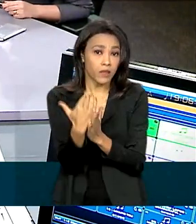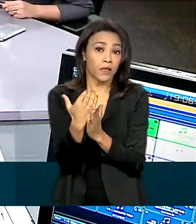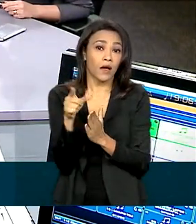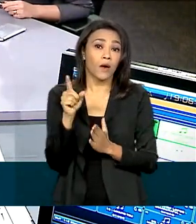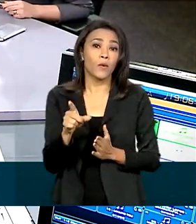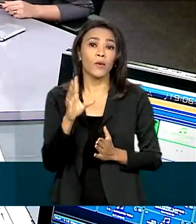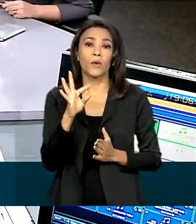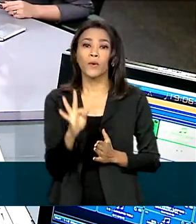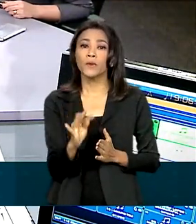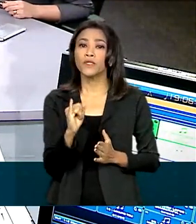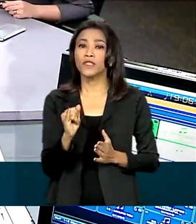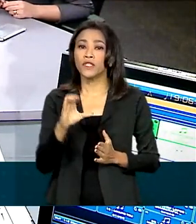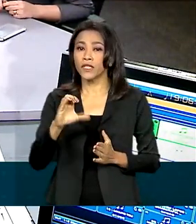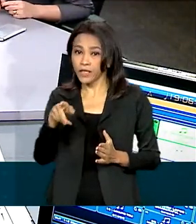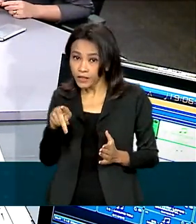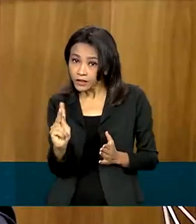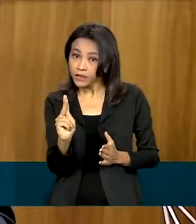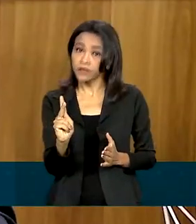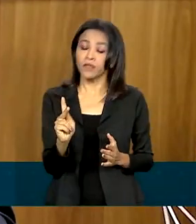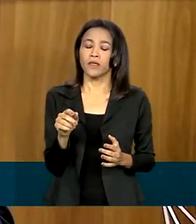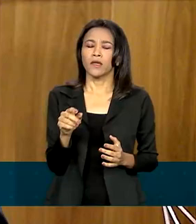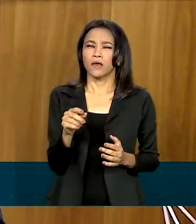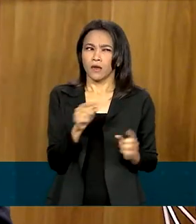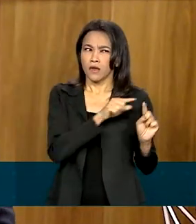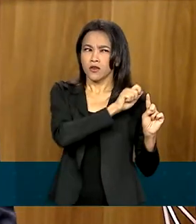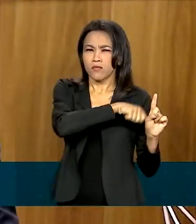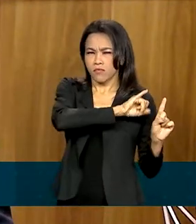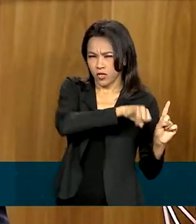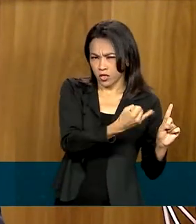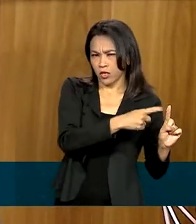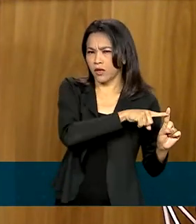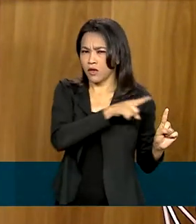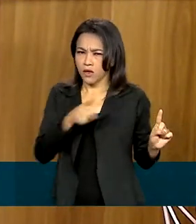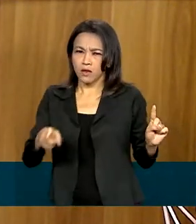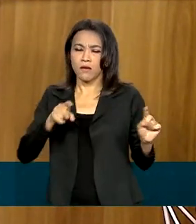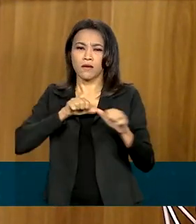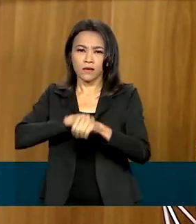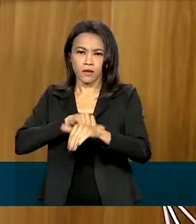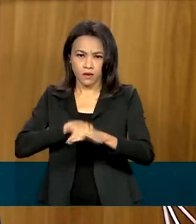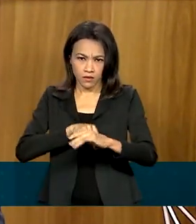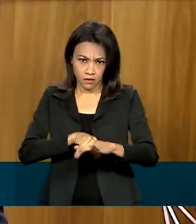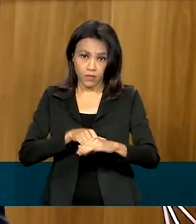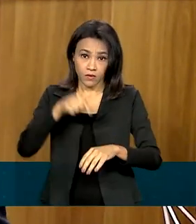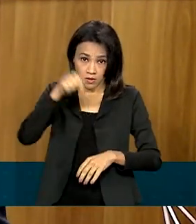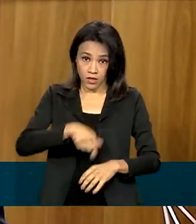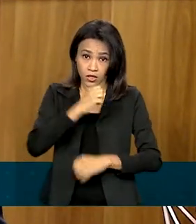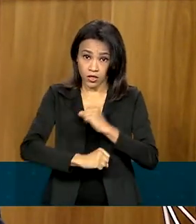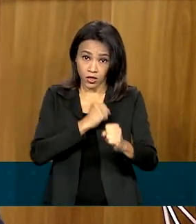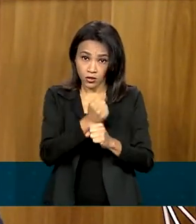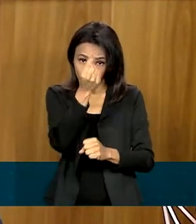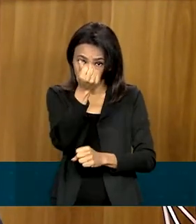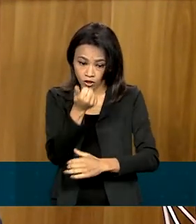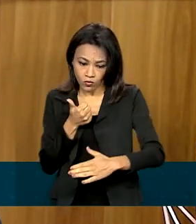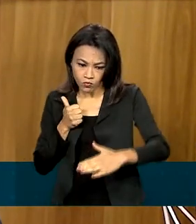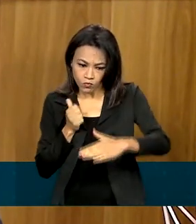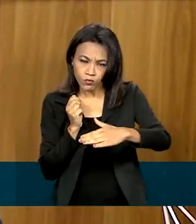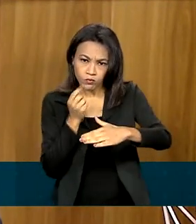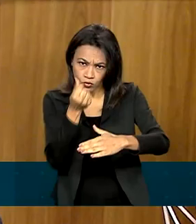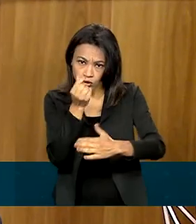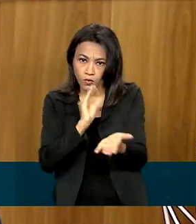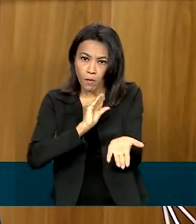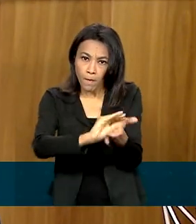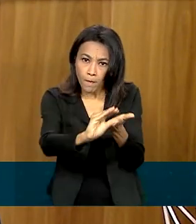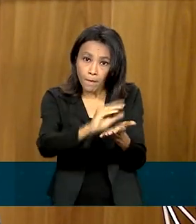economia do nosso país. Tivemos agora de janeiro a setembro de 2022 injetado na economia do nosso país